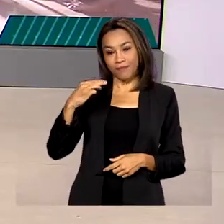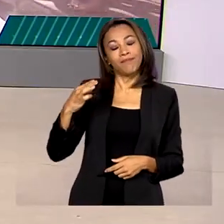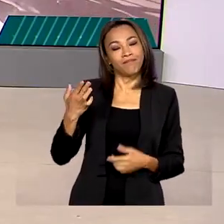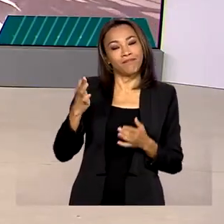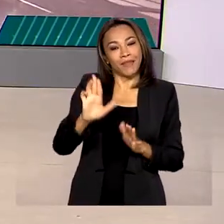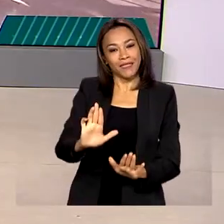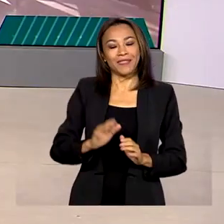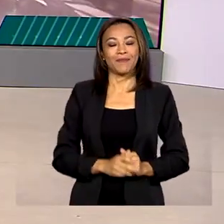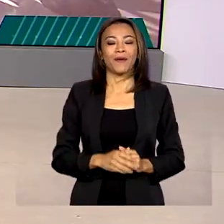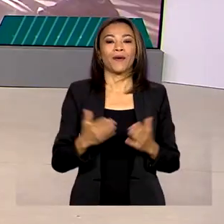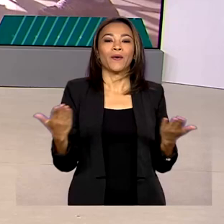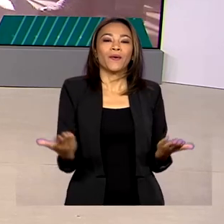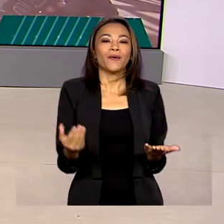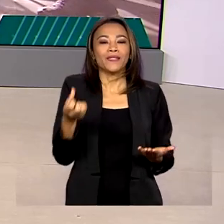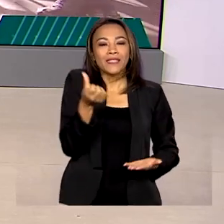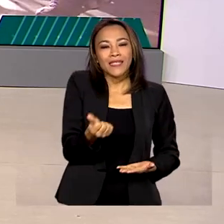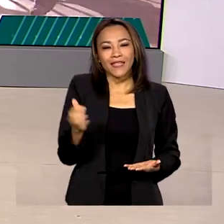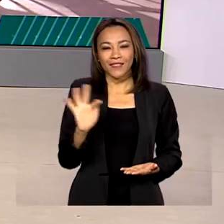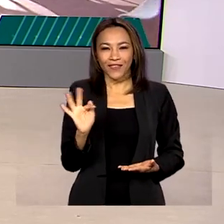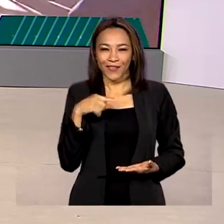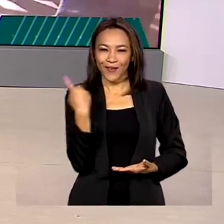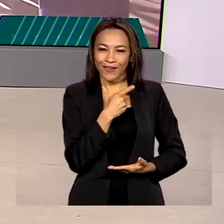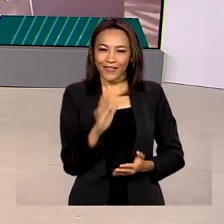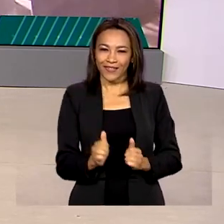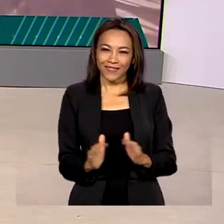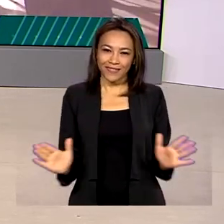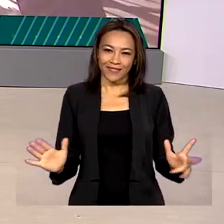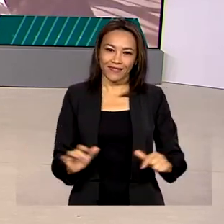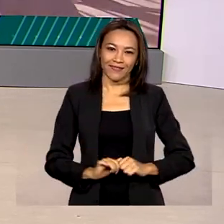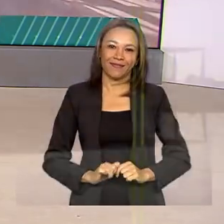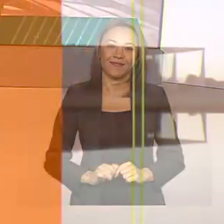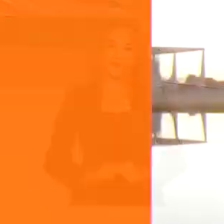Segunda-feira, 6 de fevereiro, o Brasil em Dia já está no ar.